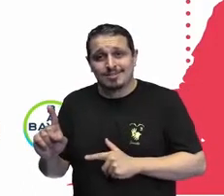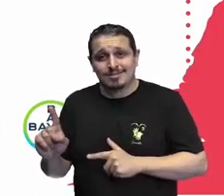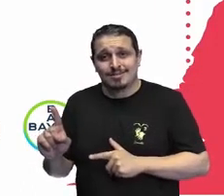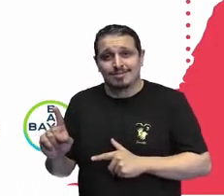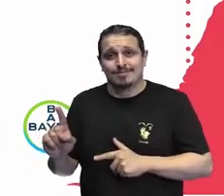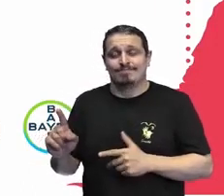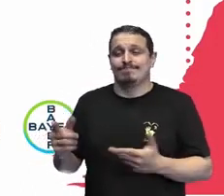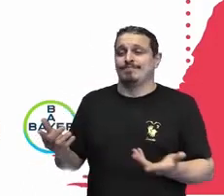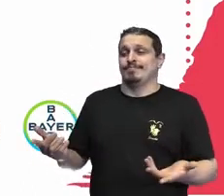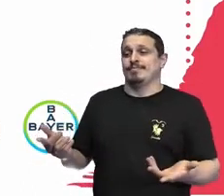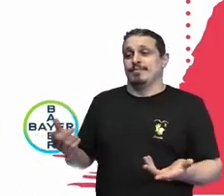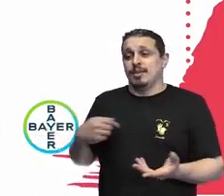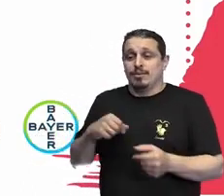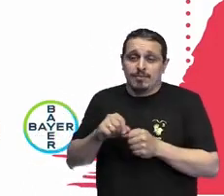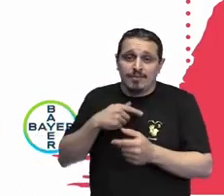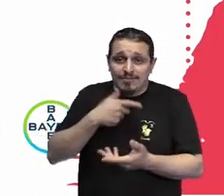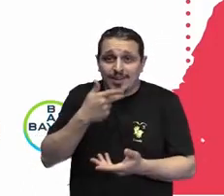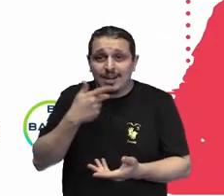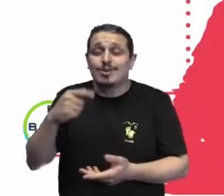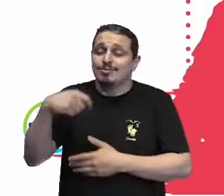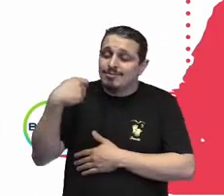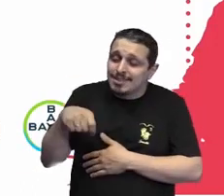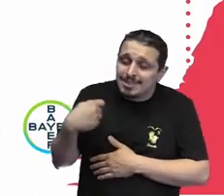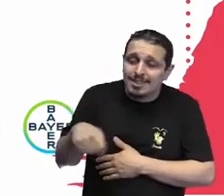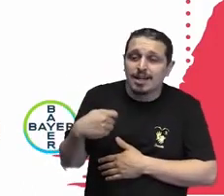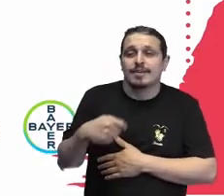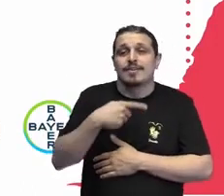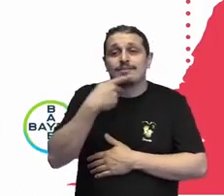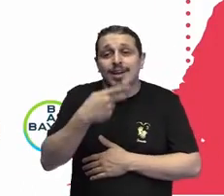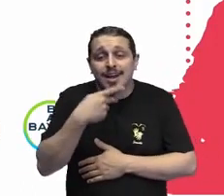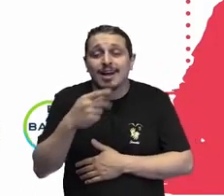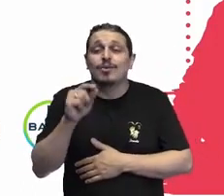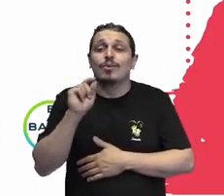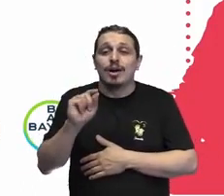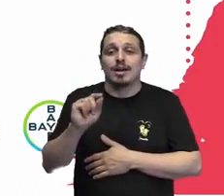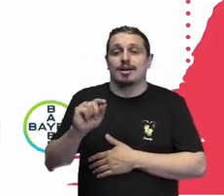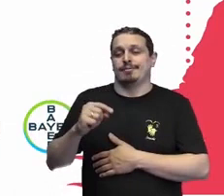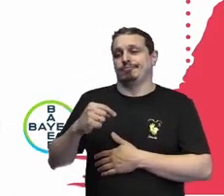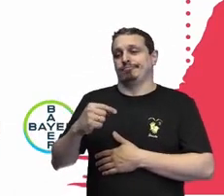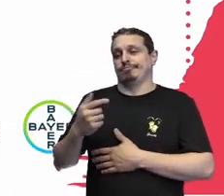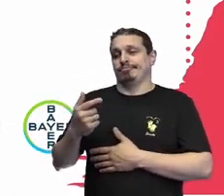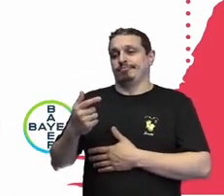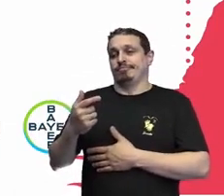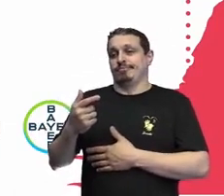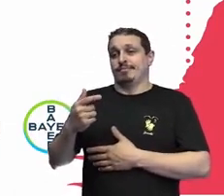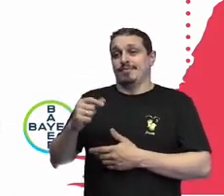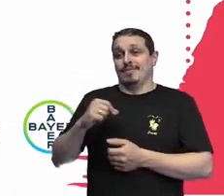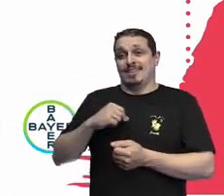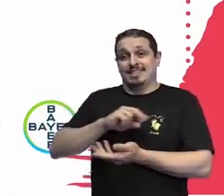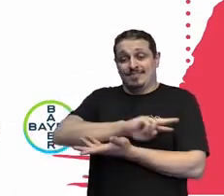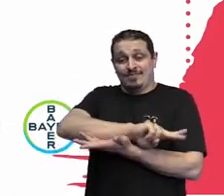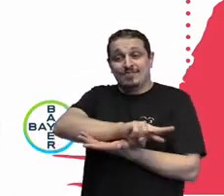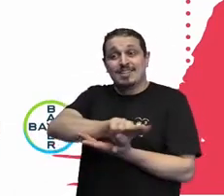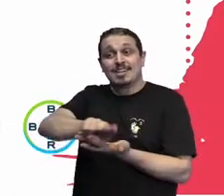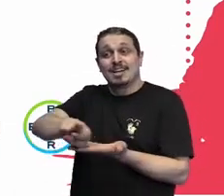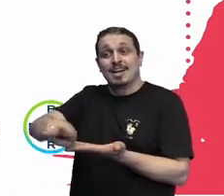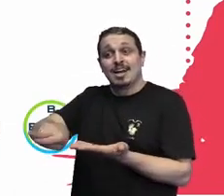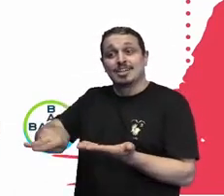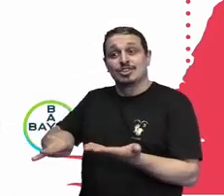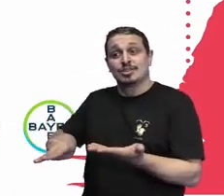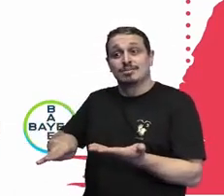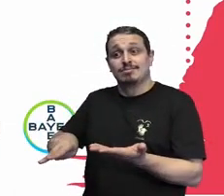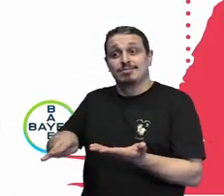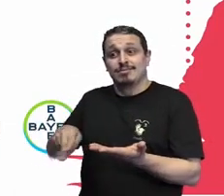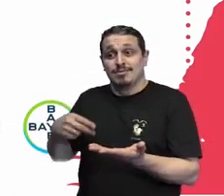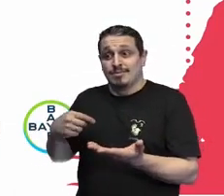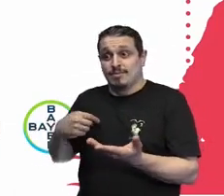e precisa falar sobre interseccionalidade, né? Que é mais de um dos marcadores sociais que uma pessoa